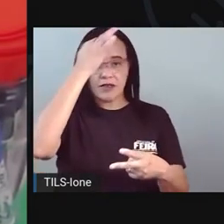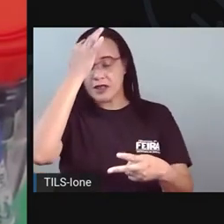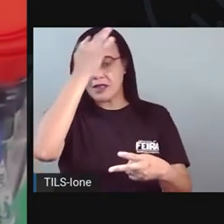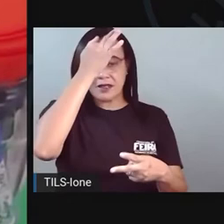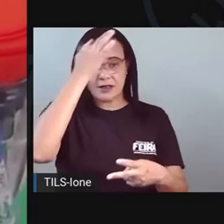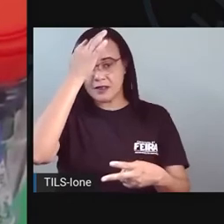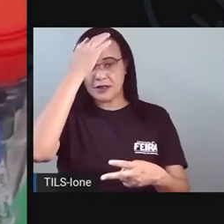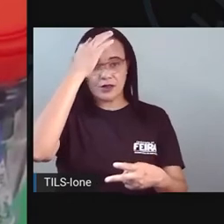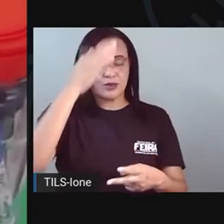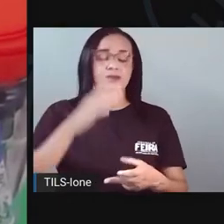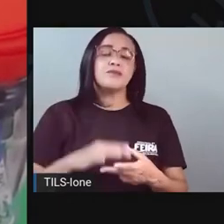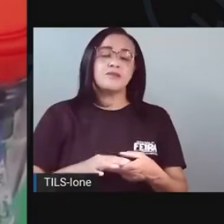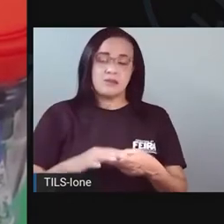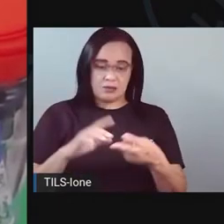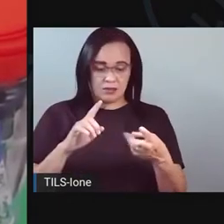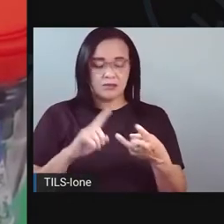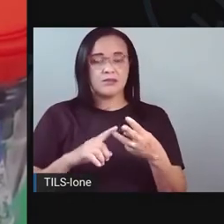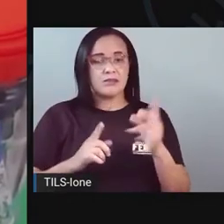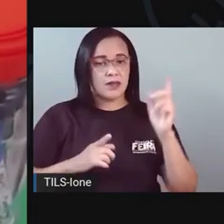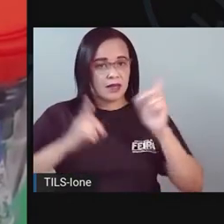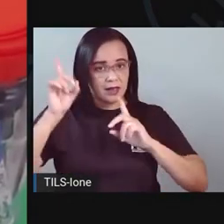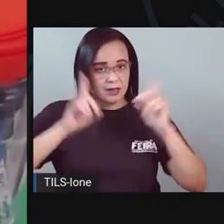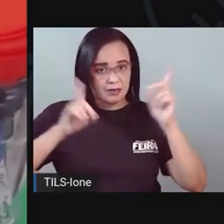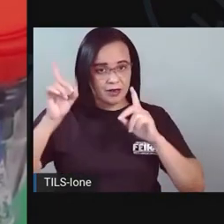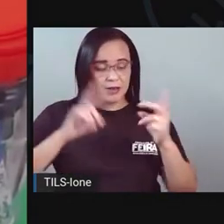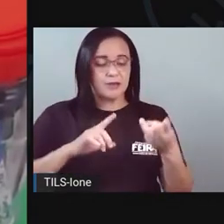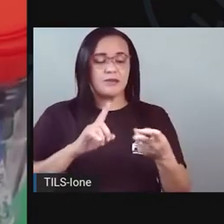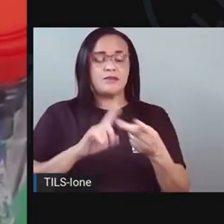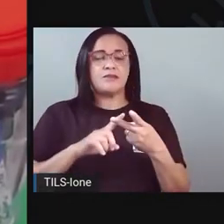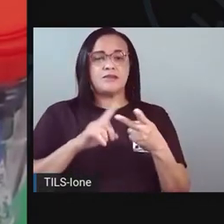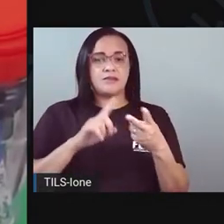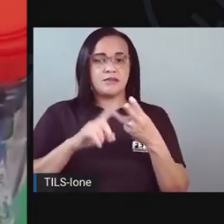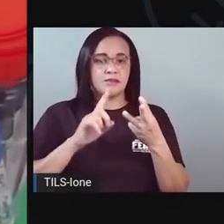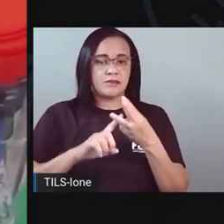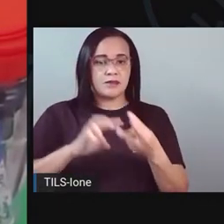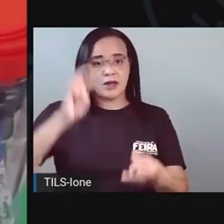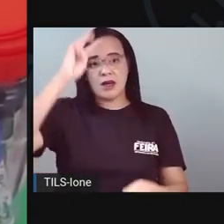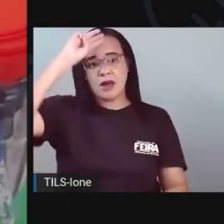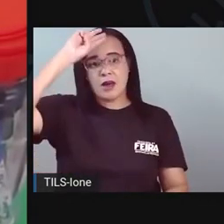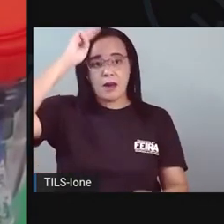Fevereiro. Fevereiro. Janeiro, fevereiro. Depois.